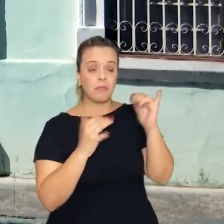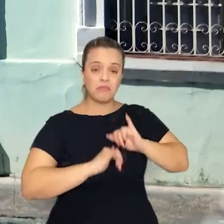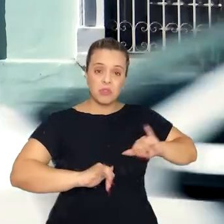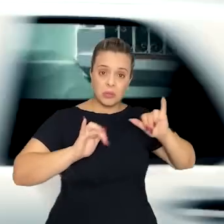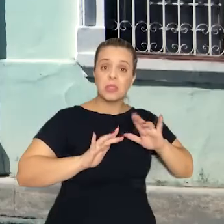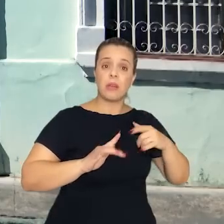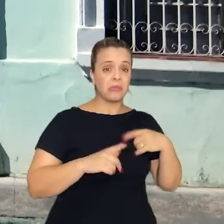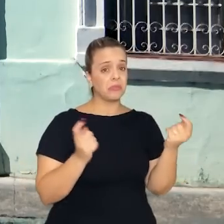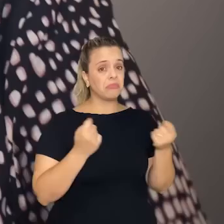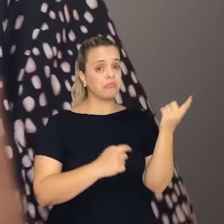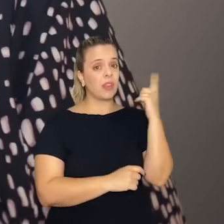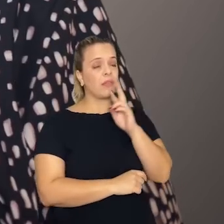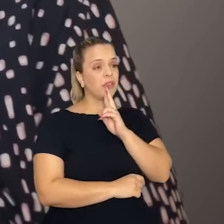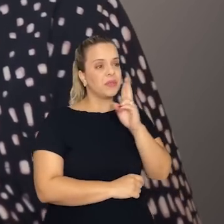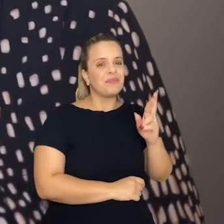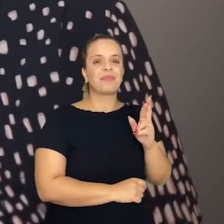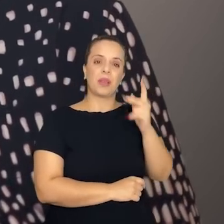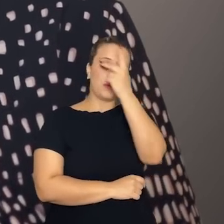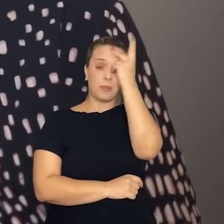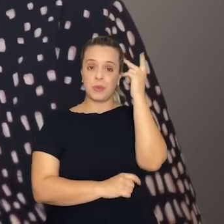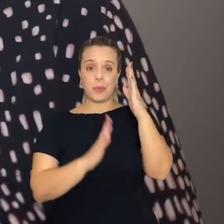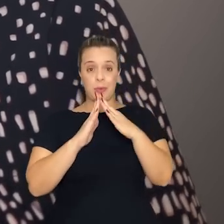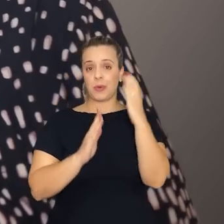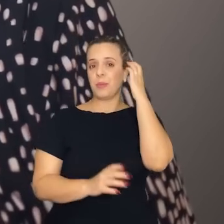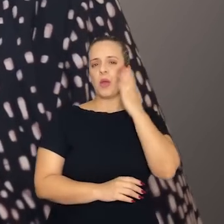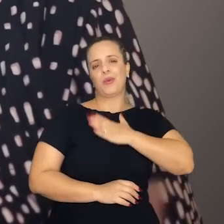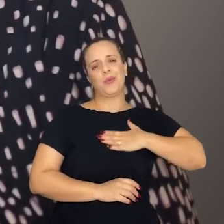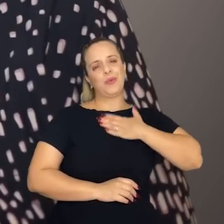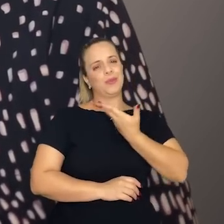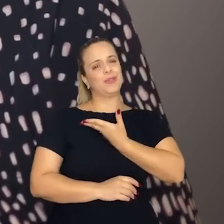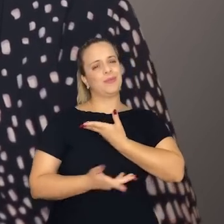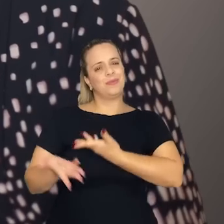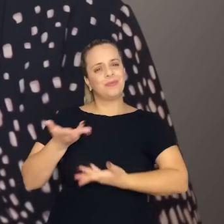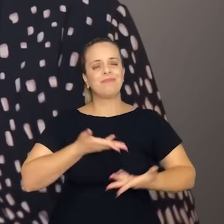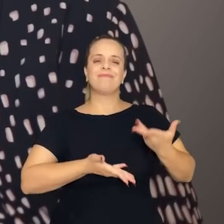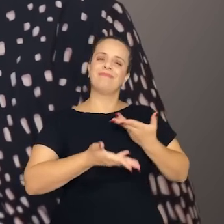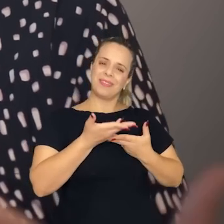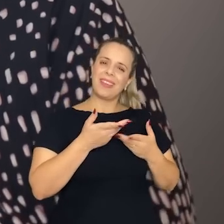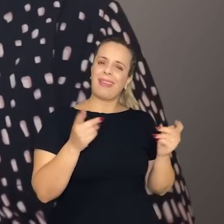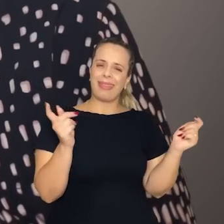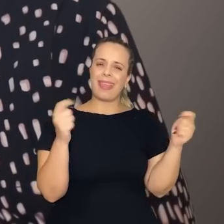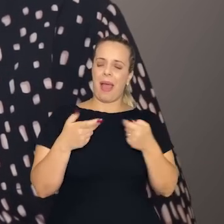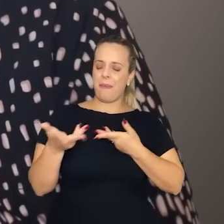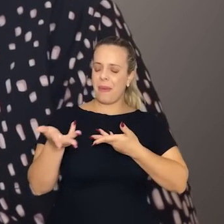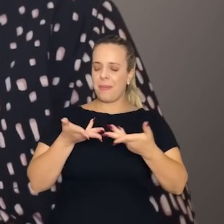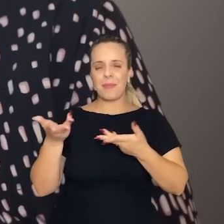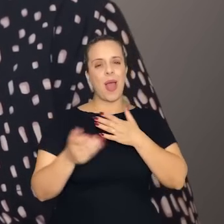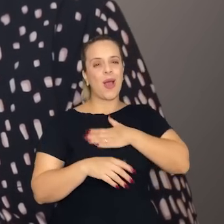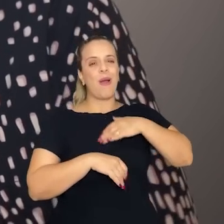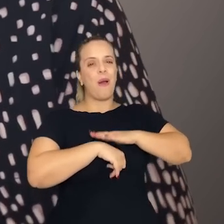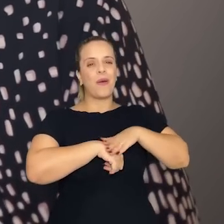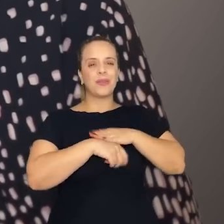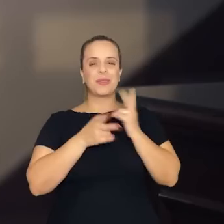comércio. Ele gosta de fazer amizade, entendeu? Ele é muito assim, dado, muito conversador. Adora